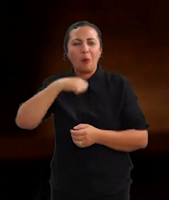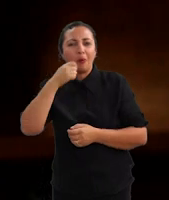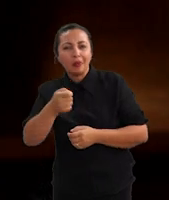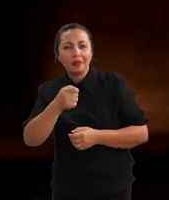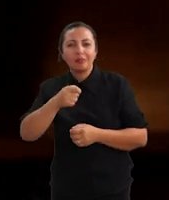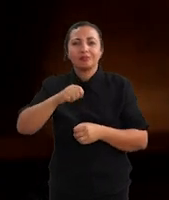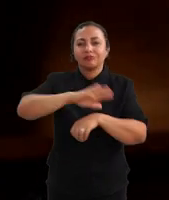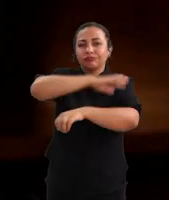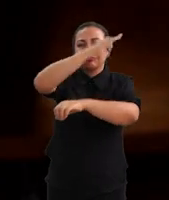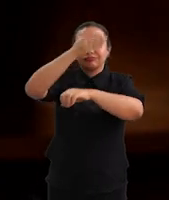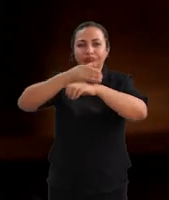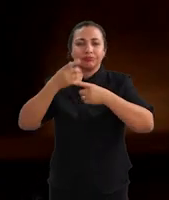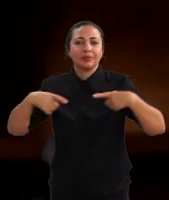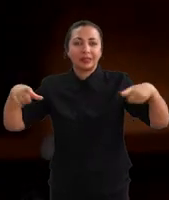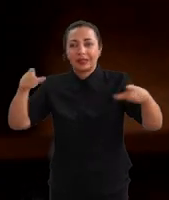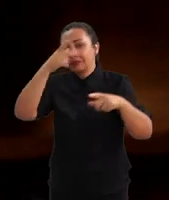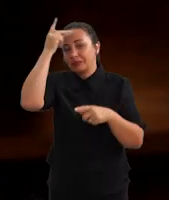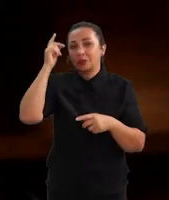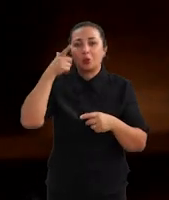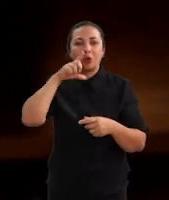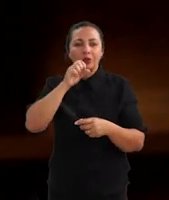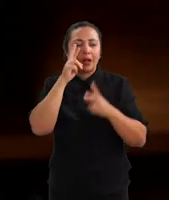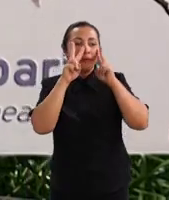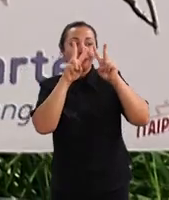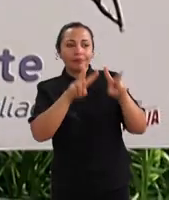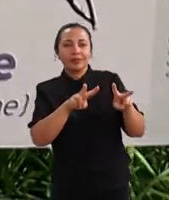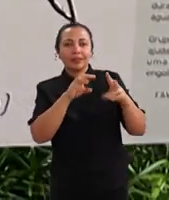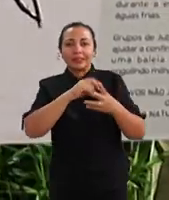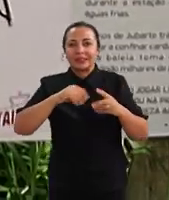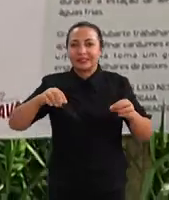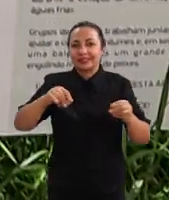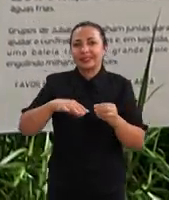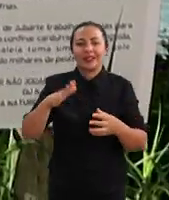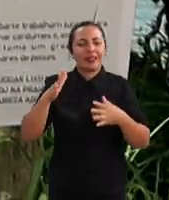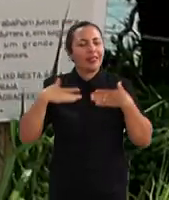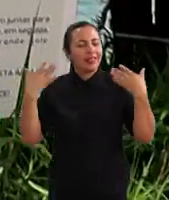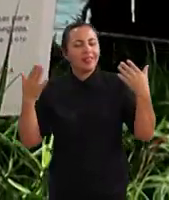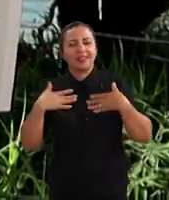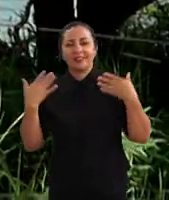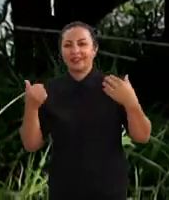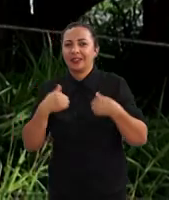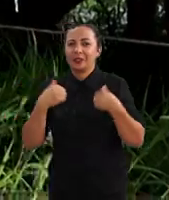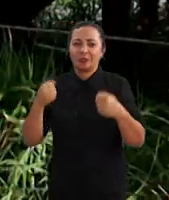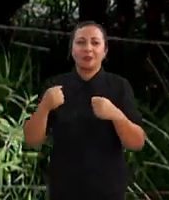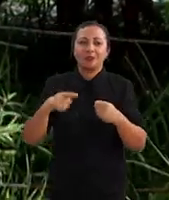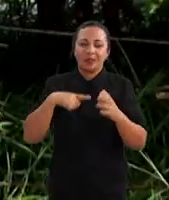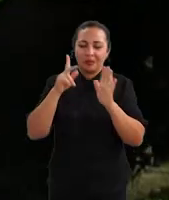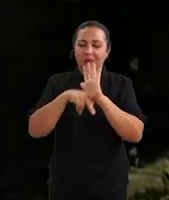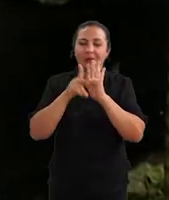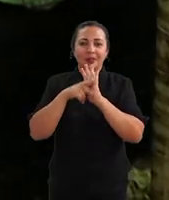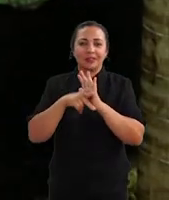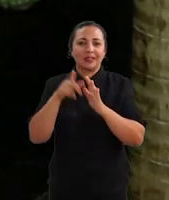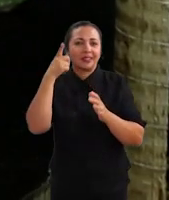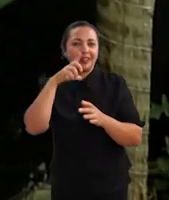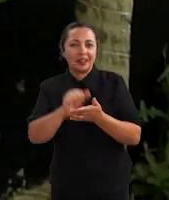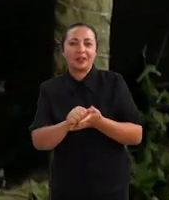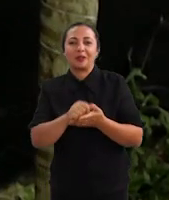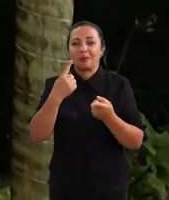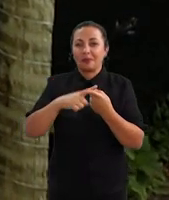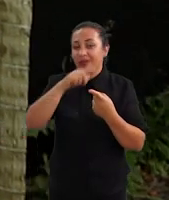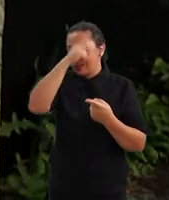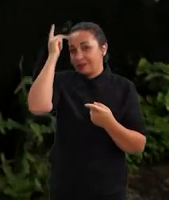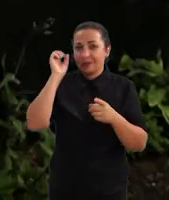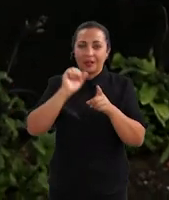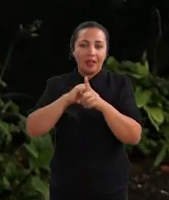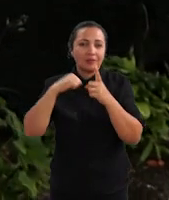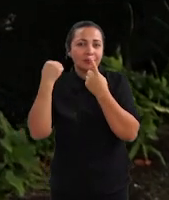né? As pessoas sabem que conseguem ver as baleias de terra, então, para mim, eu acho que isso é uma das maiores alegrias que eu posso ter com o projeto conquistou, né? As pessoas